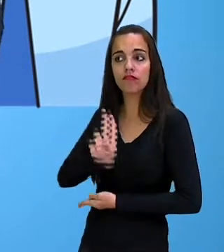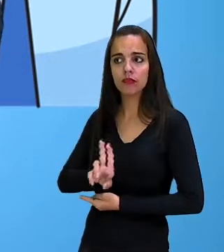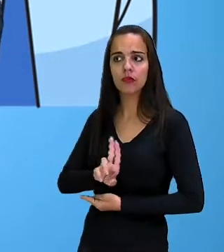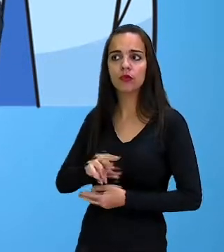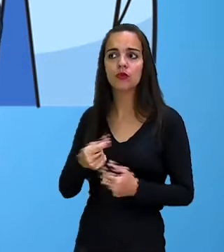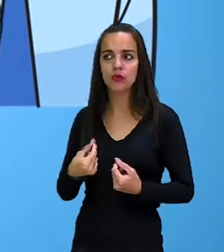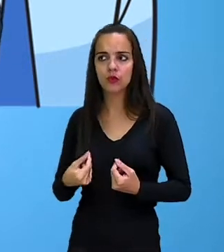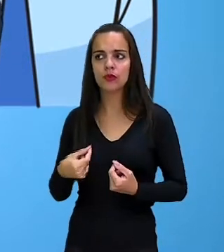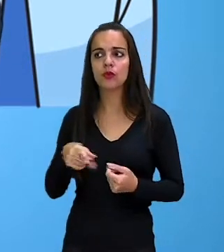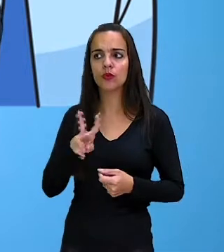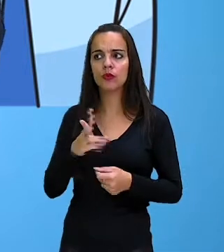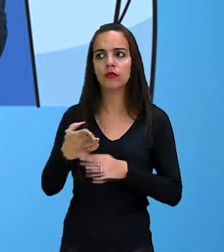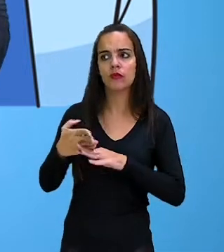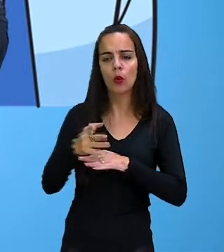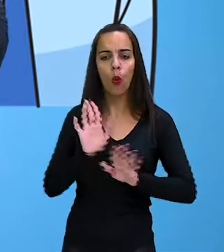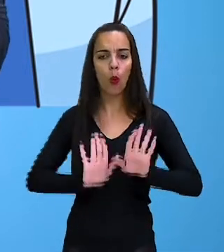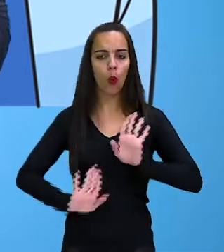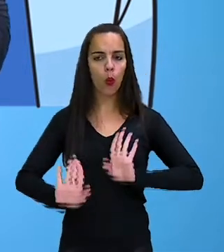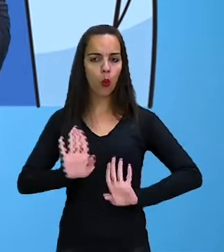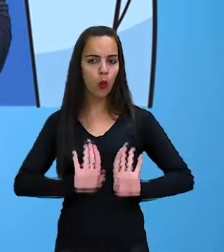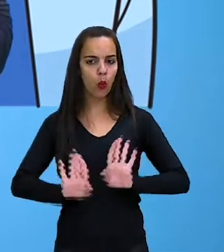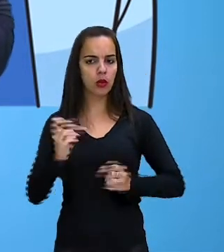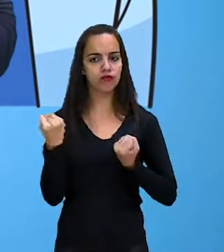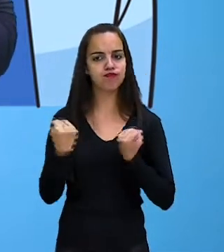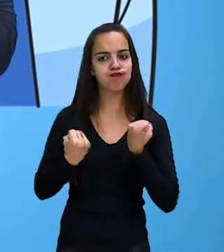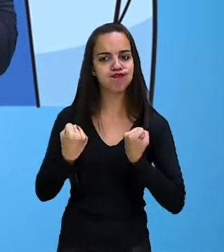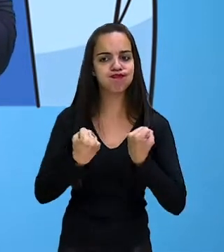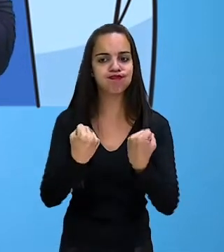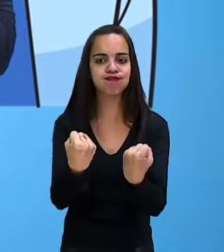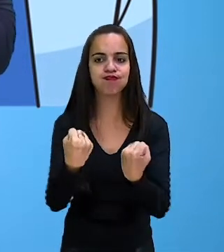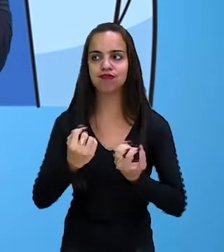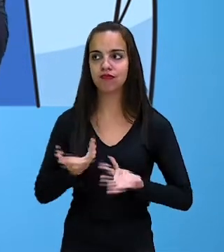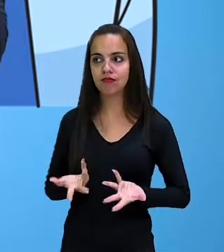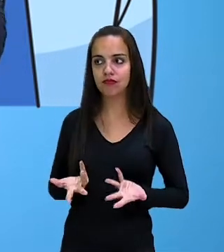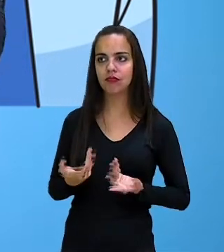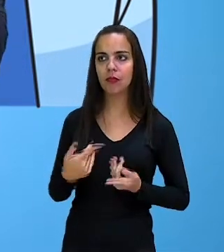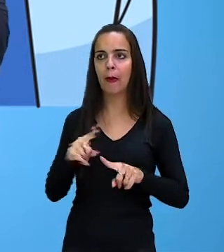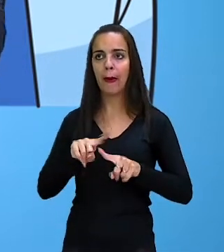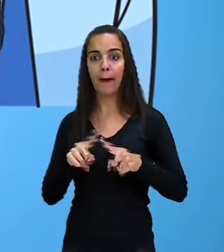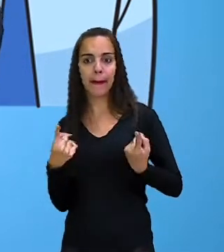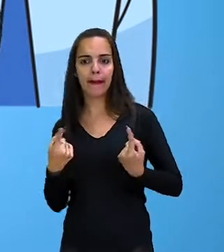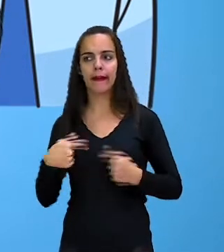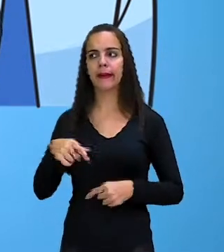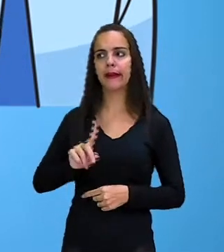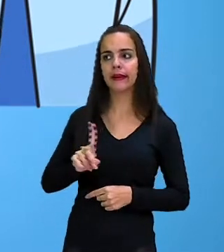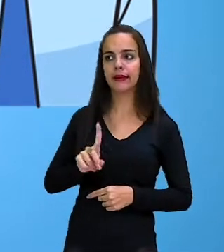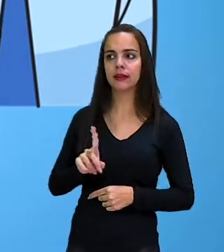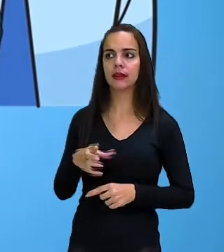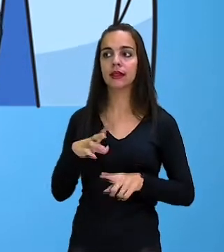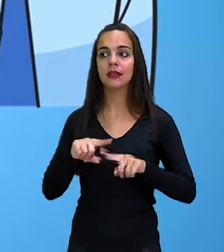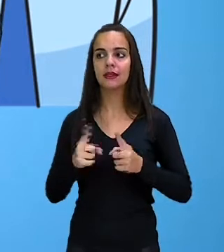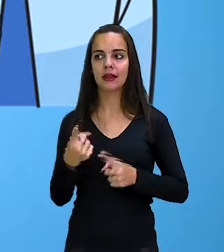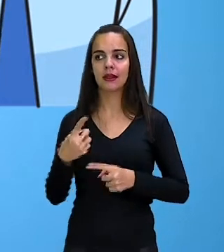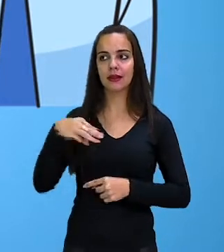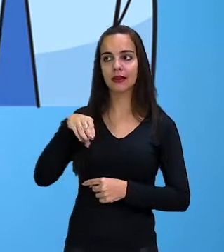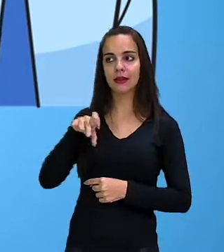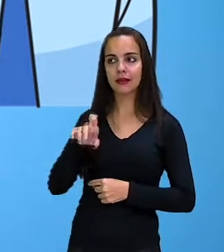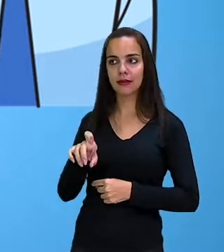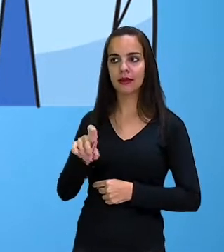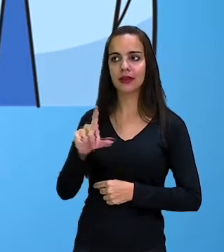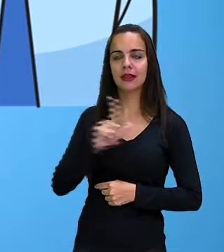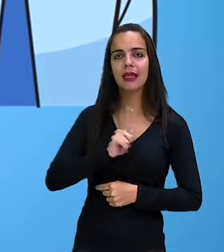tem que dirigir com cuidado. If not, e se não, you may get